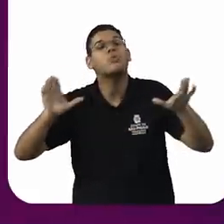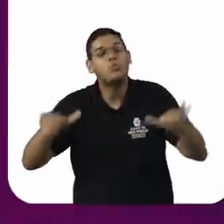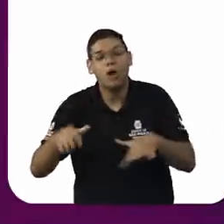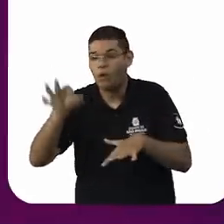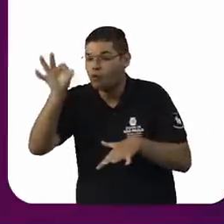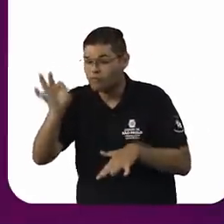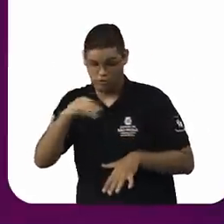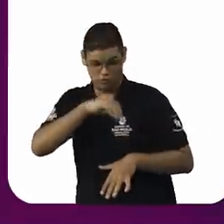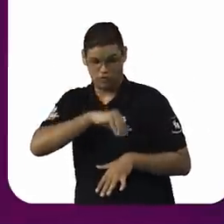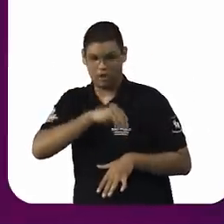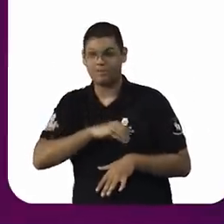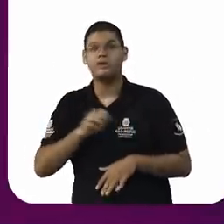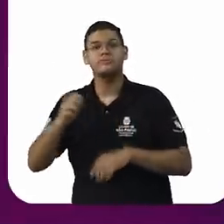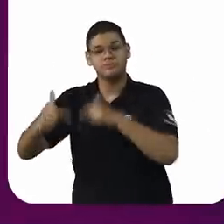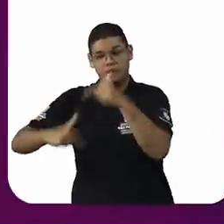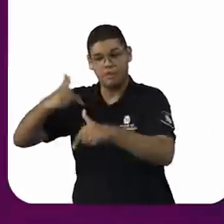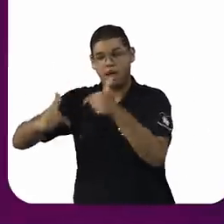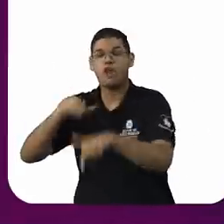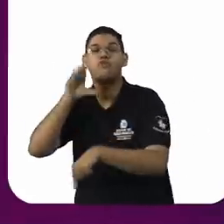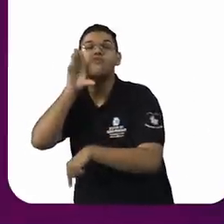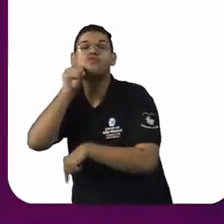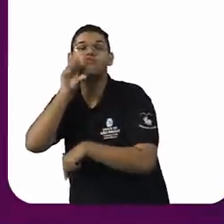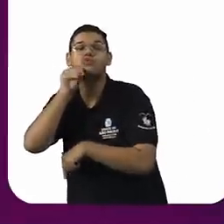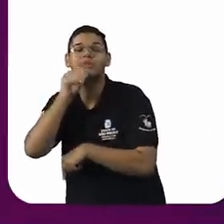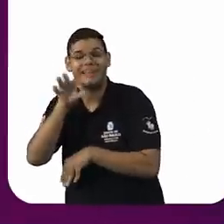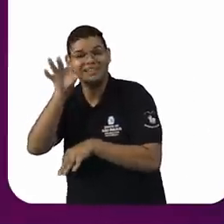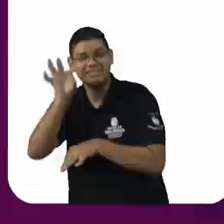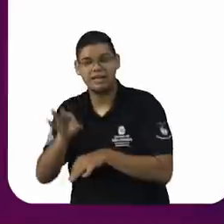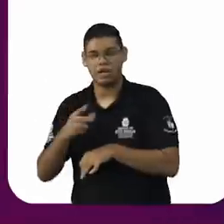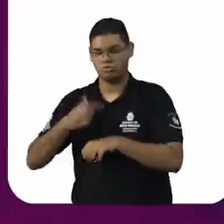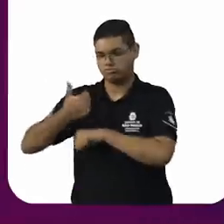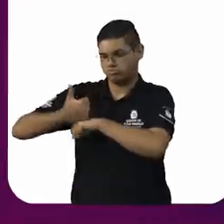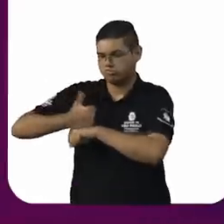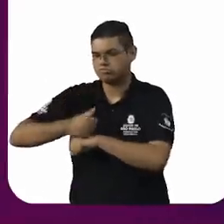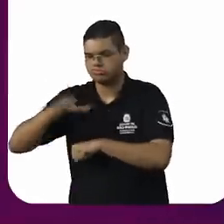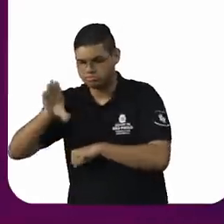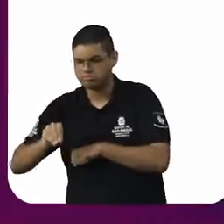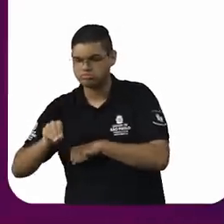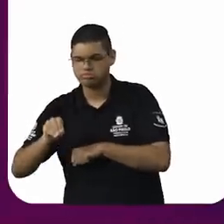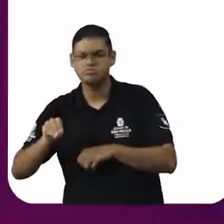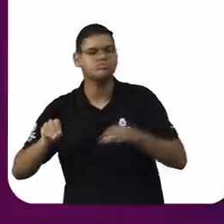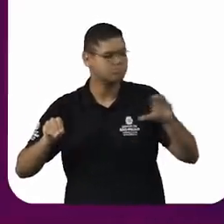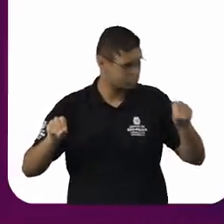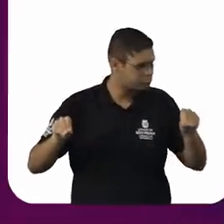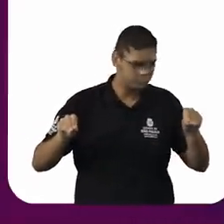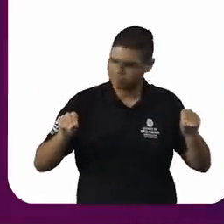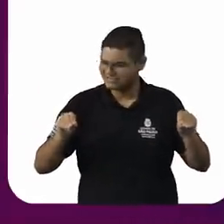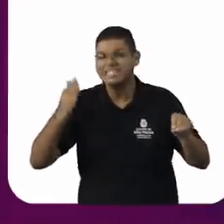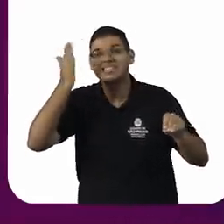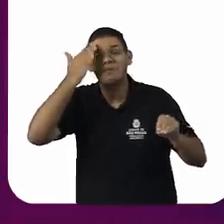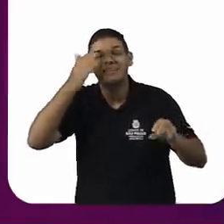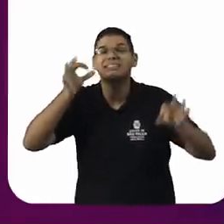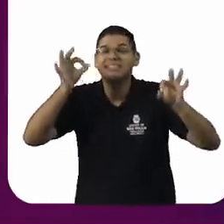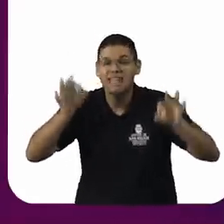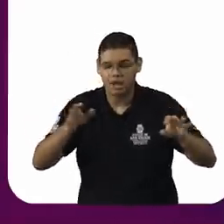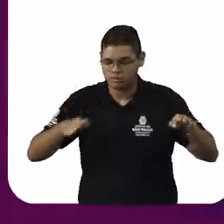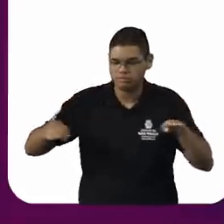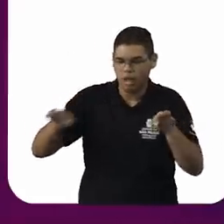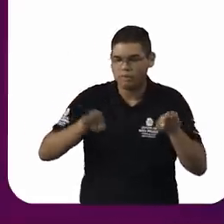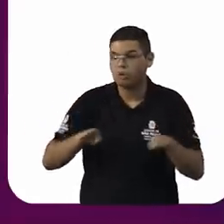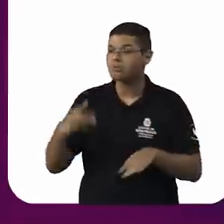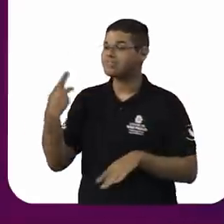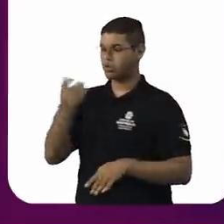essa remuneração, saber quais são os critérios objetivos para as promoções, porque boa parte dessa diferença salarial